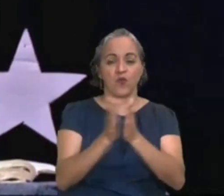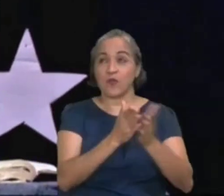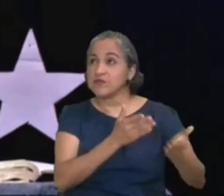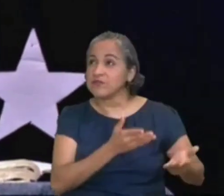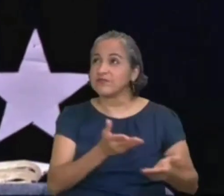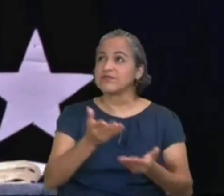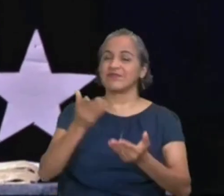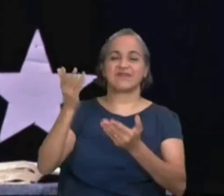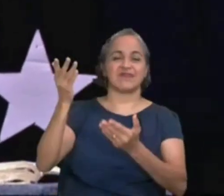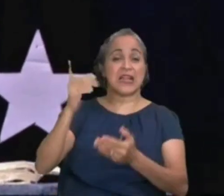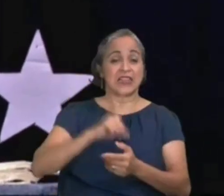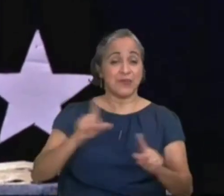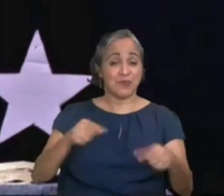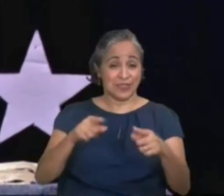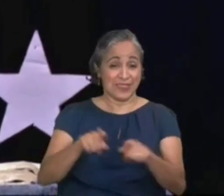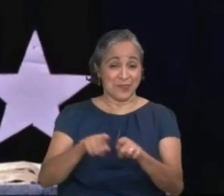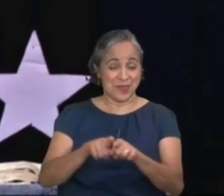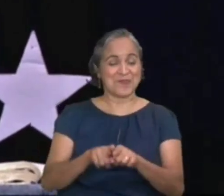grande,